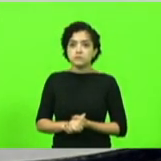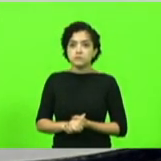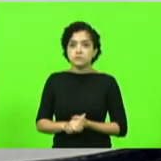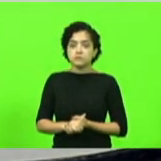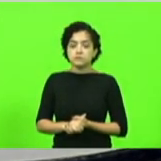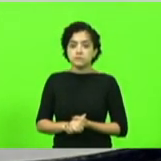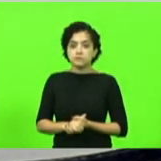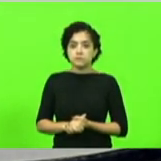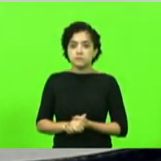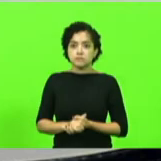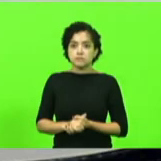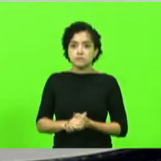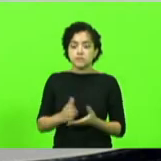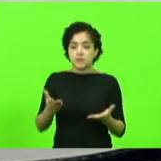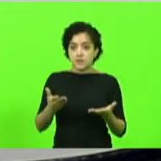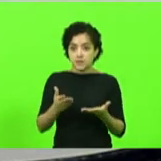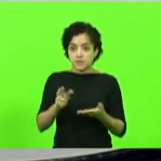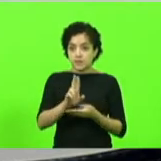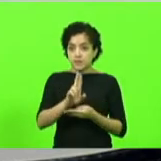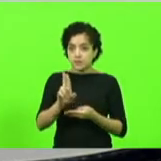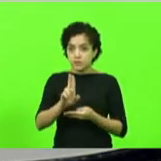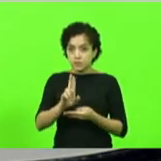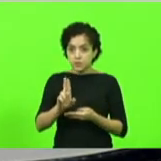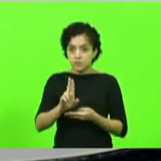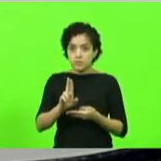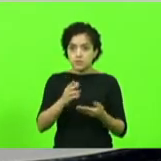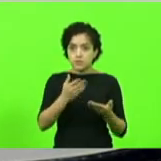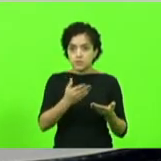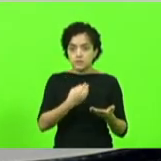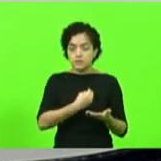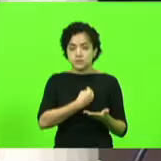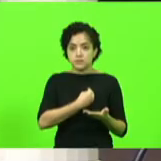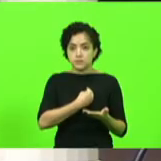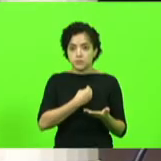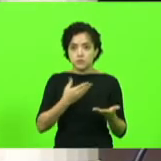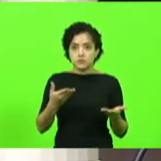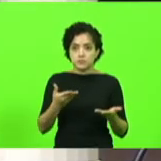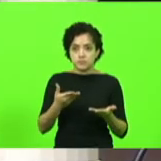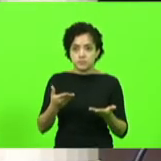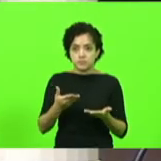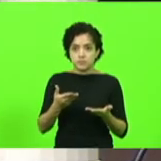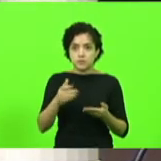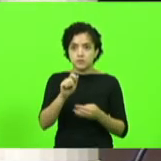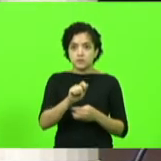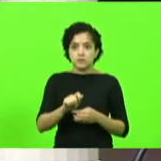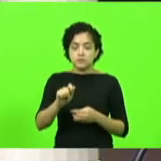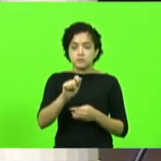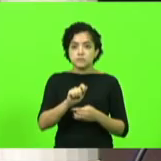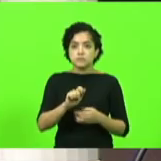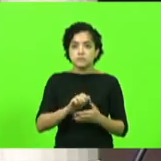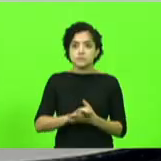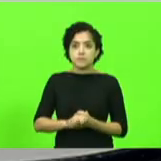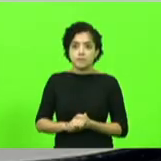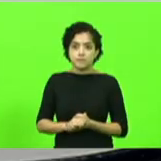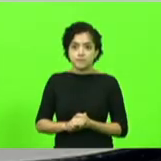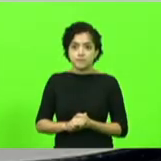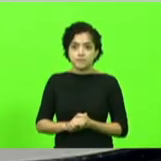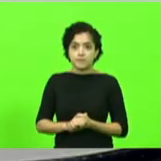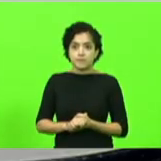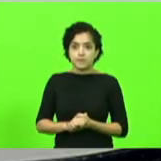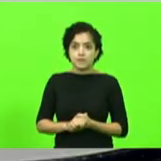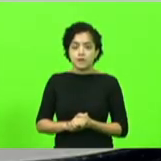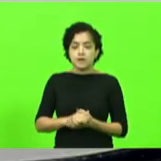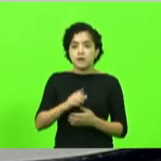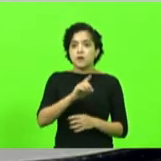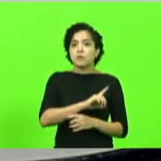Fernandes, que fala em nome das senhoras que estão aqui da mesma entidade. Bom